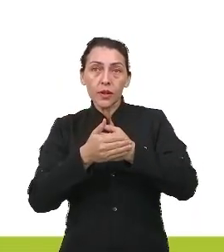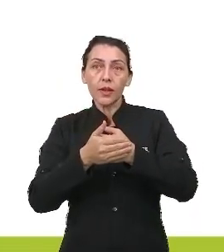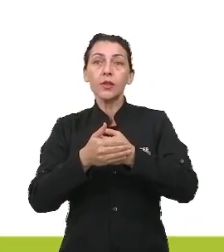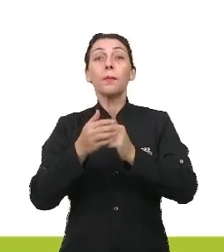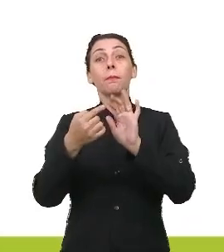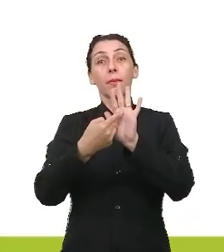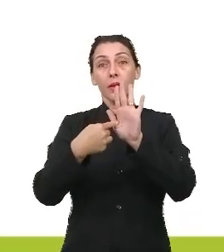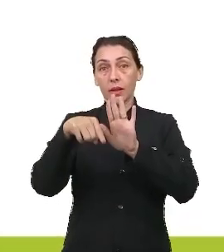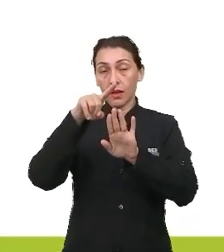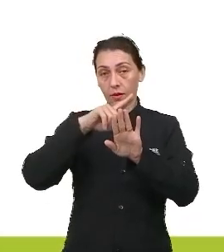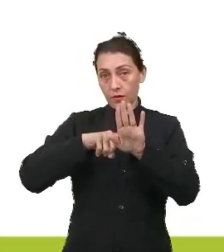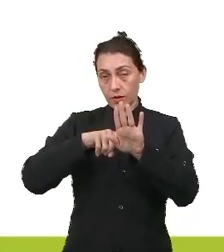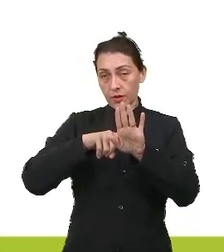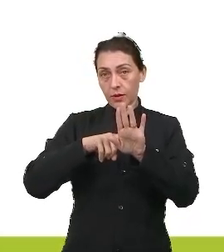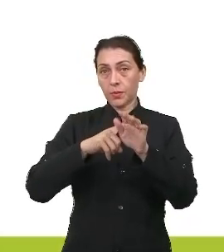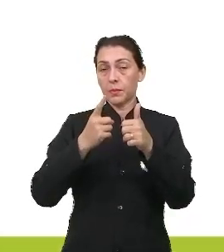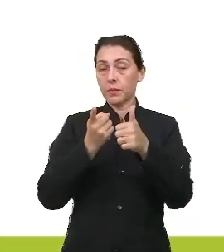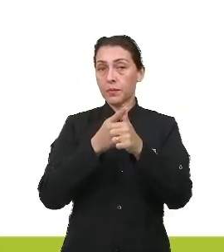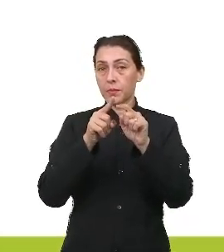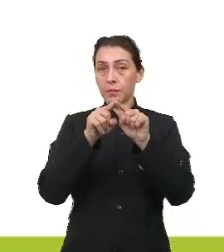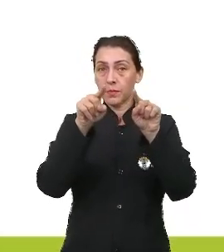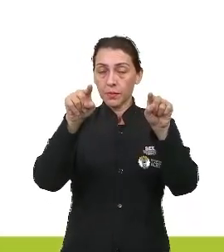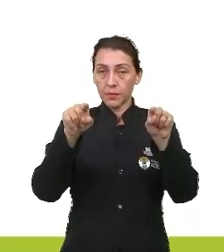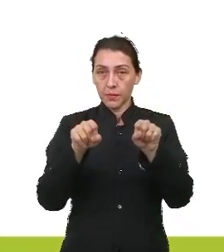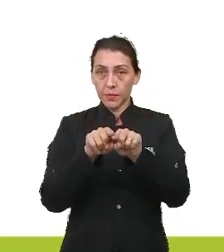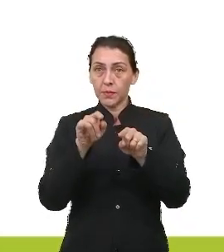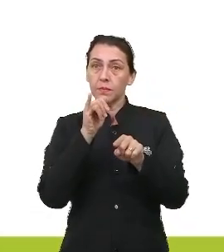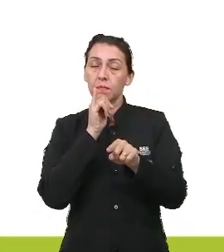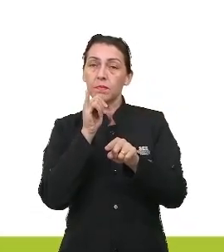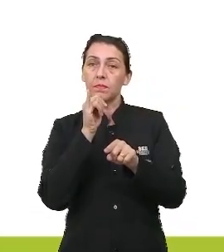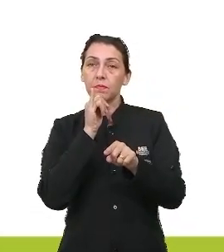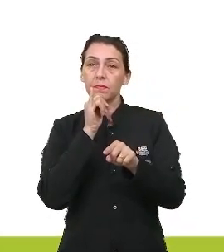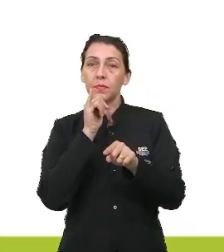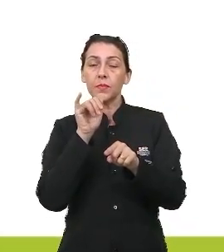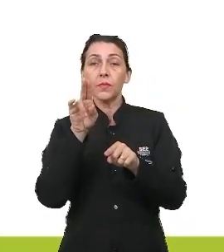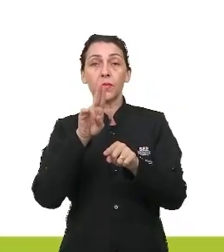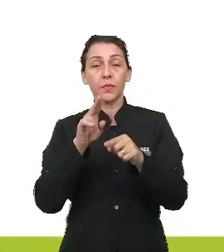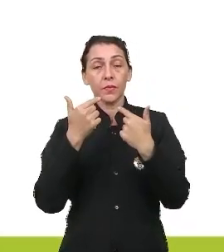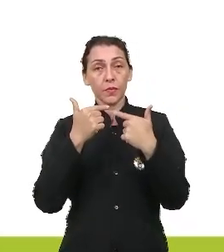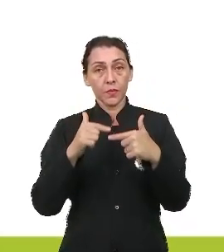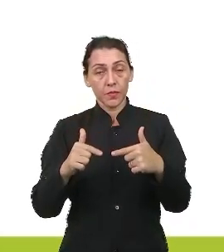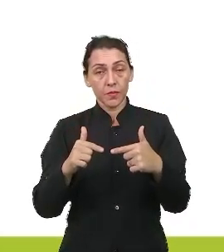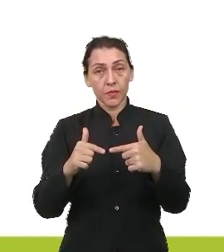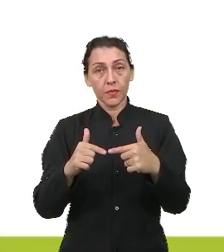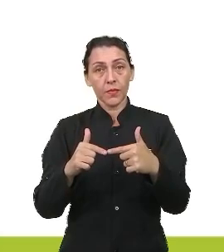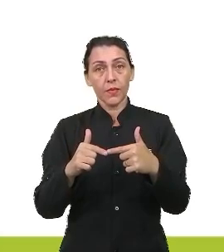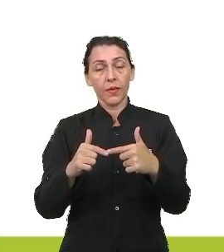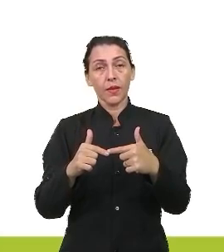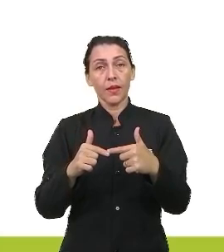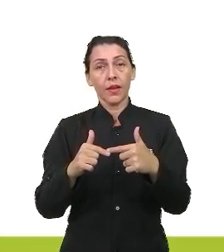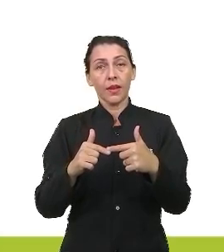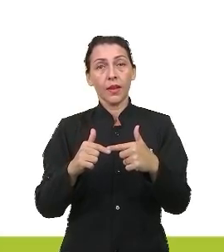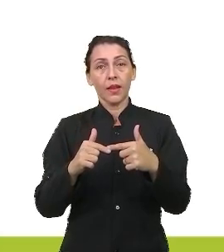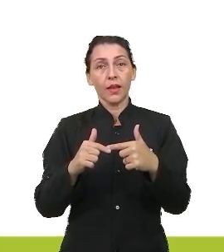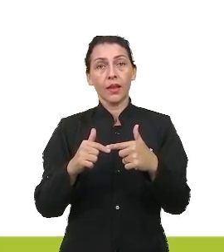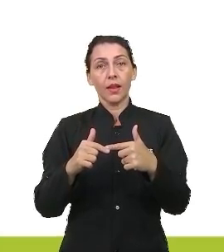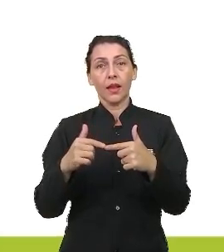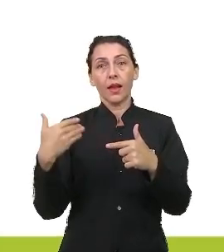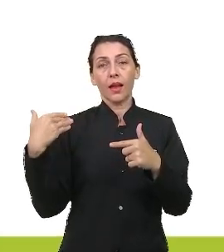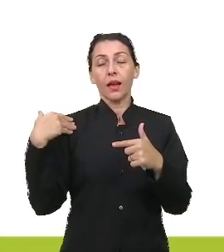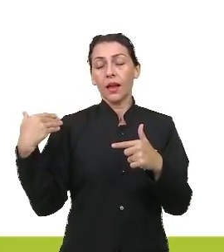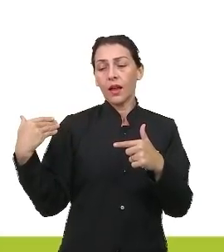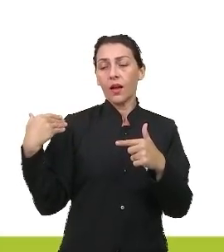metáfora. Vamos no primeiro quadrinho aí, dou um exemplo para vocês. Usando a linguagem dele. Acorda, Armando,